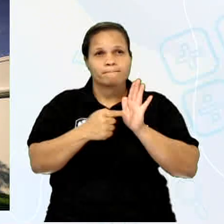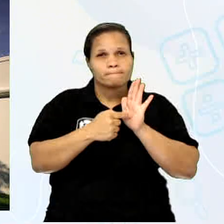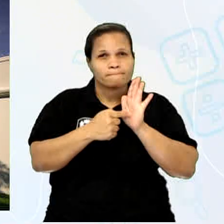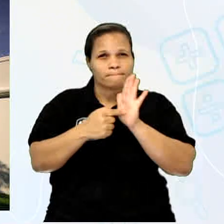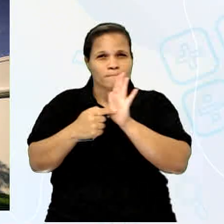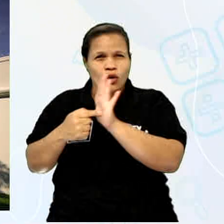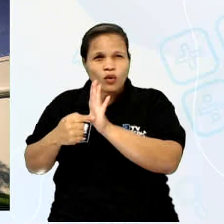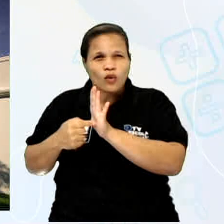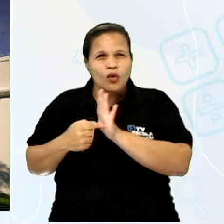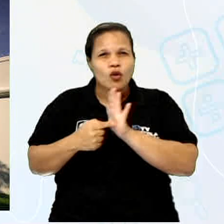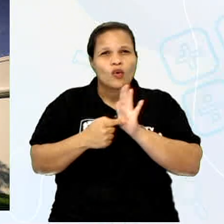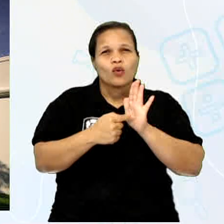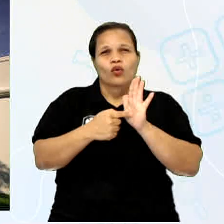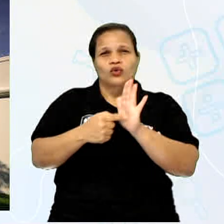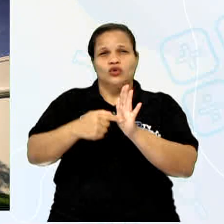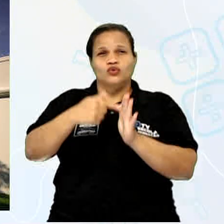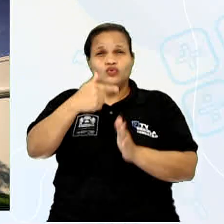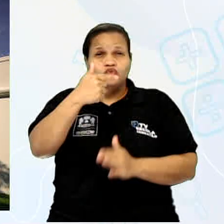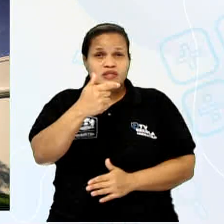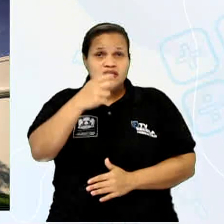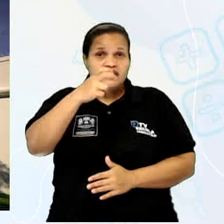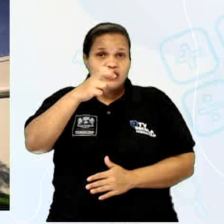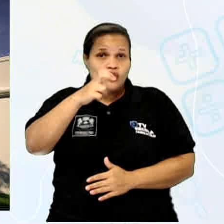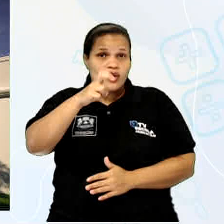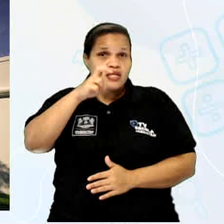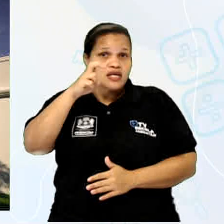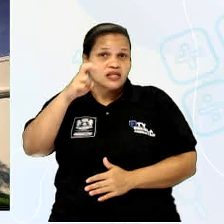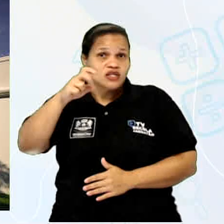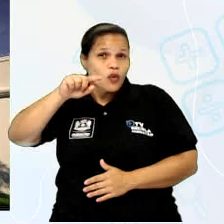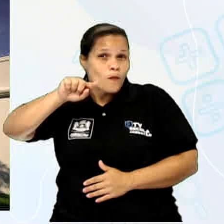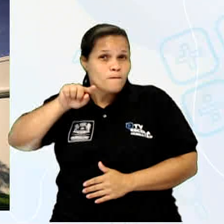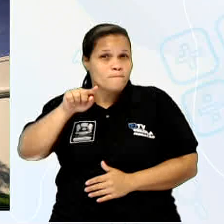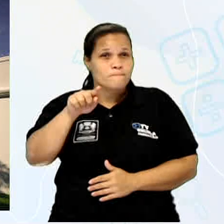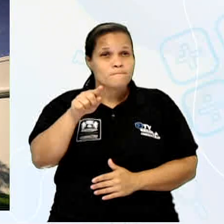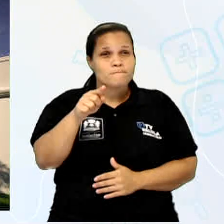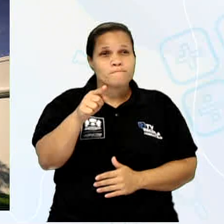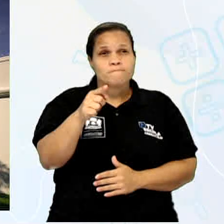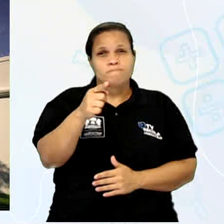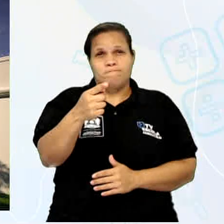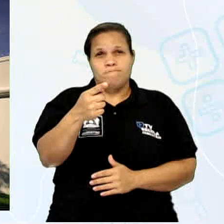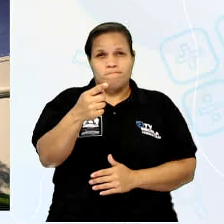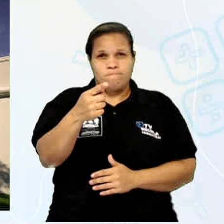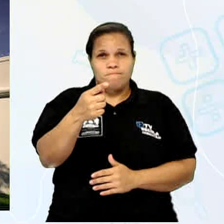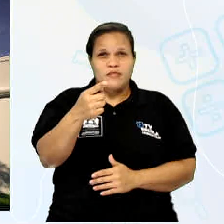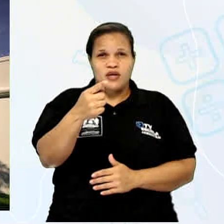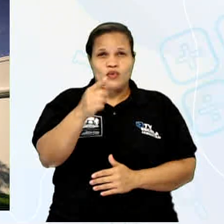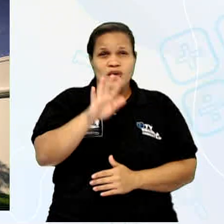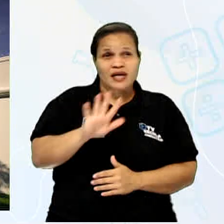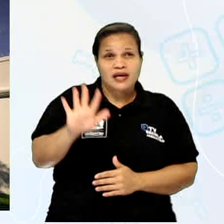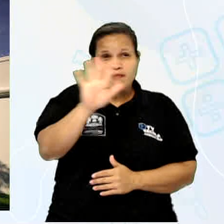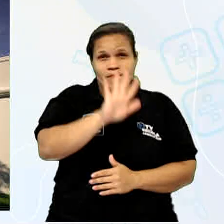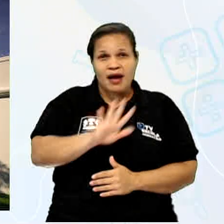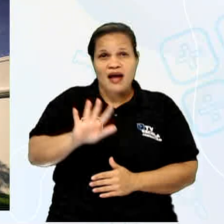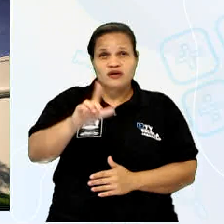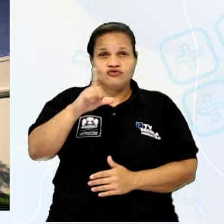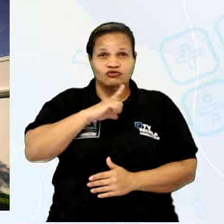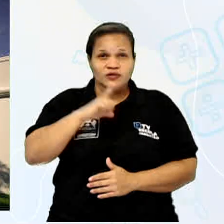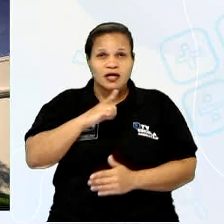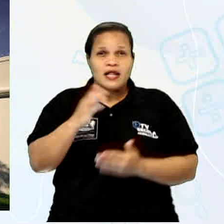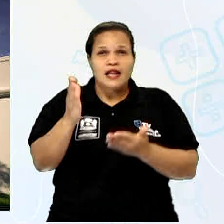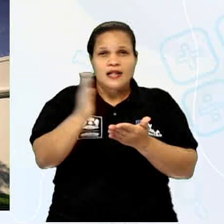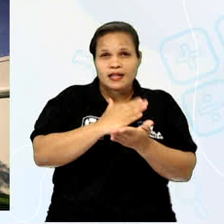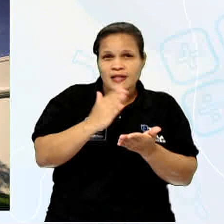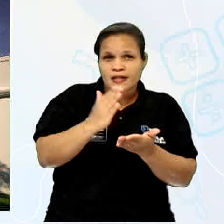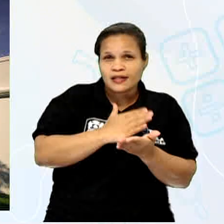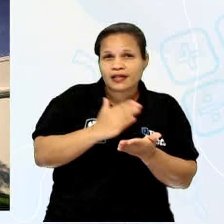255 mil imagens. 2.560 títulos entre livros e revistas.